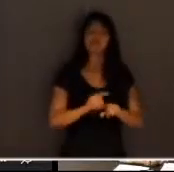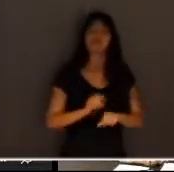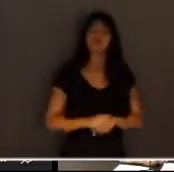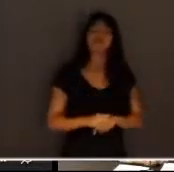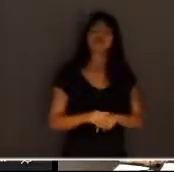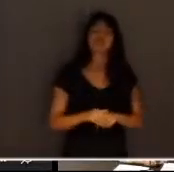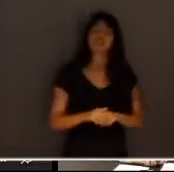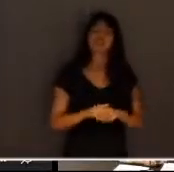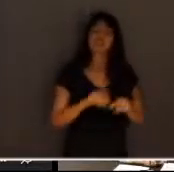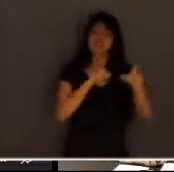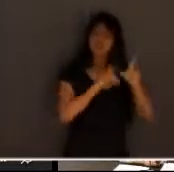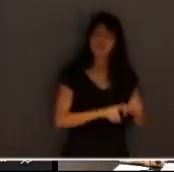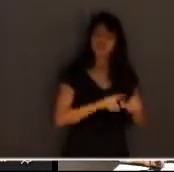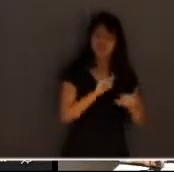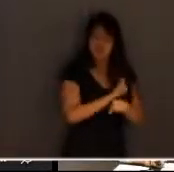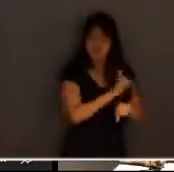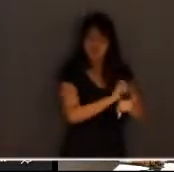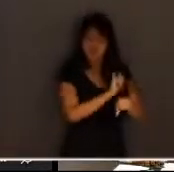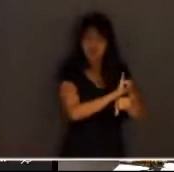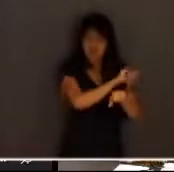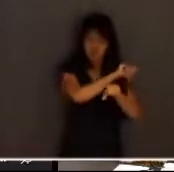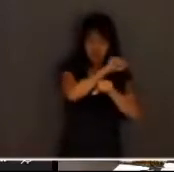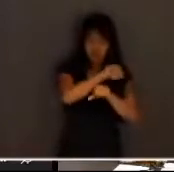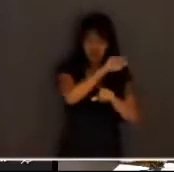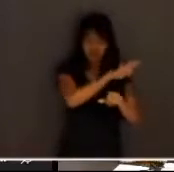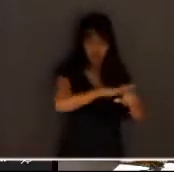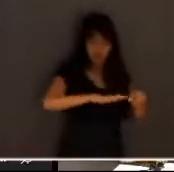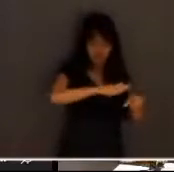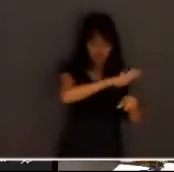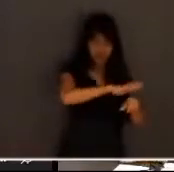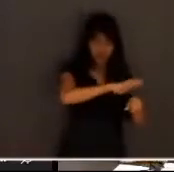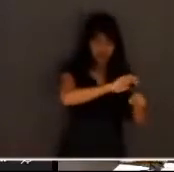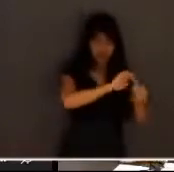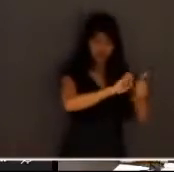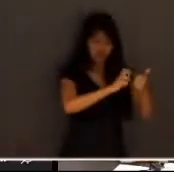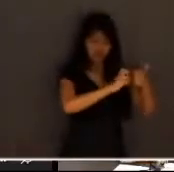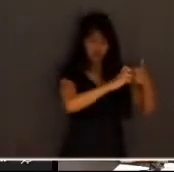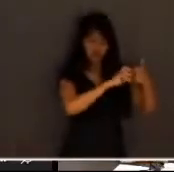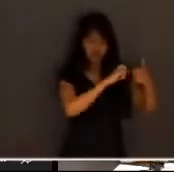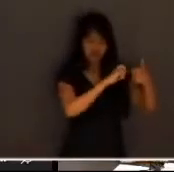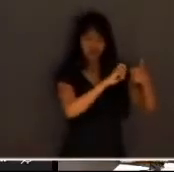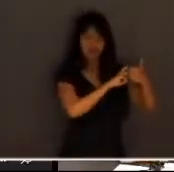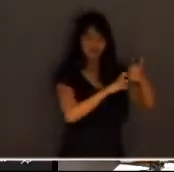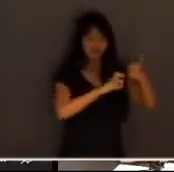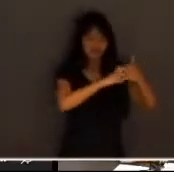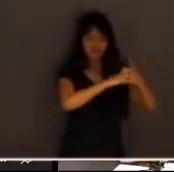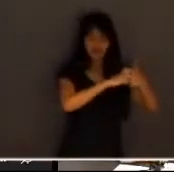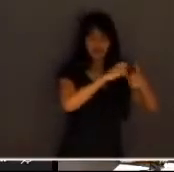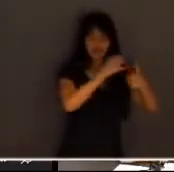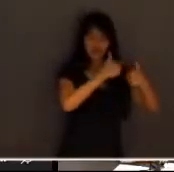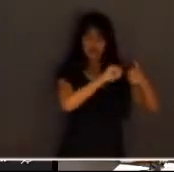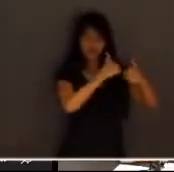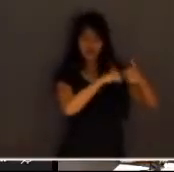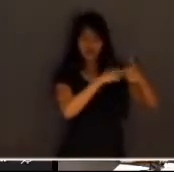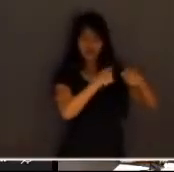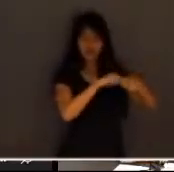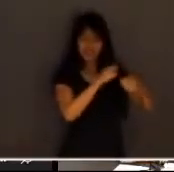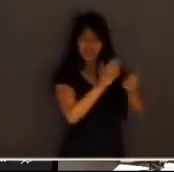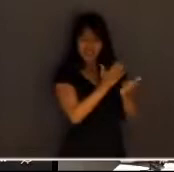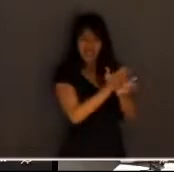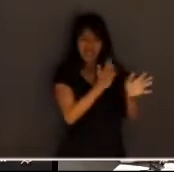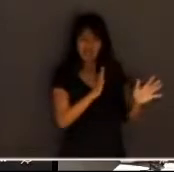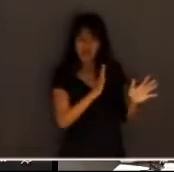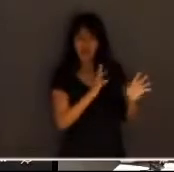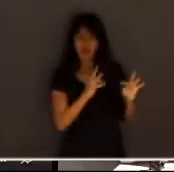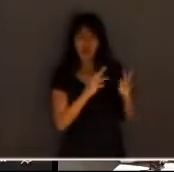estratégico no tribunal do júri nós temos que espancar a necropolítica o